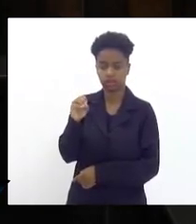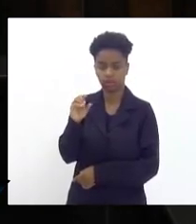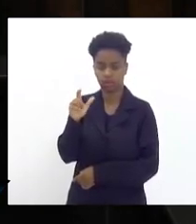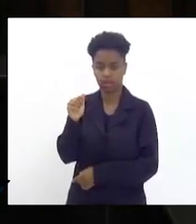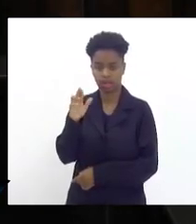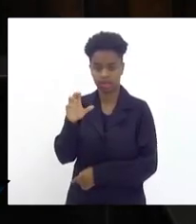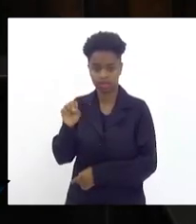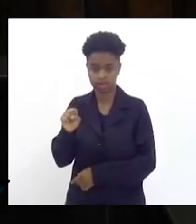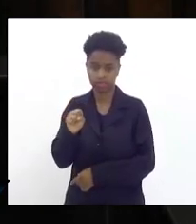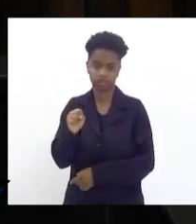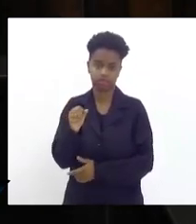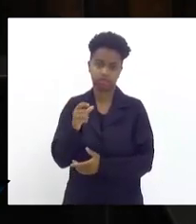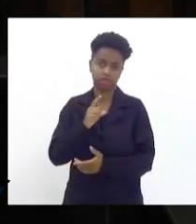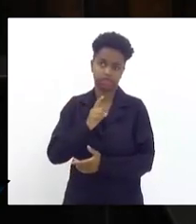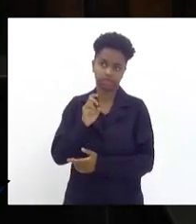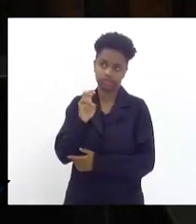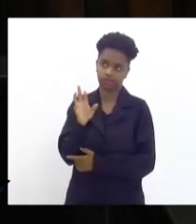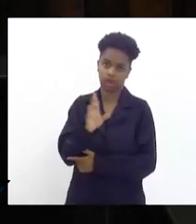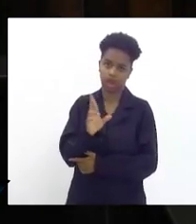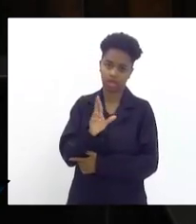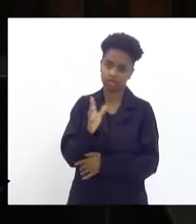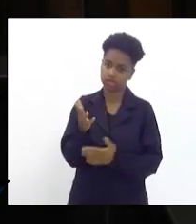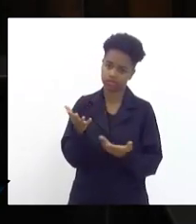o dólar a 5 reais,